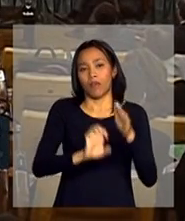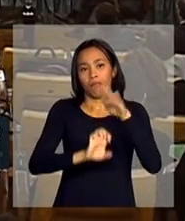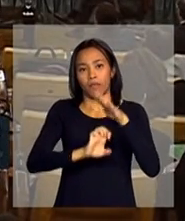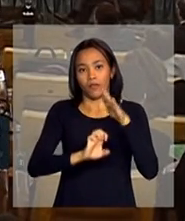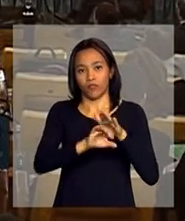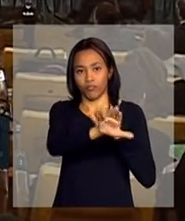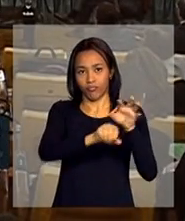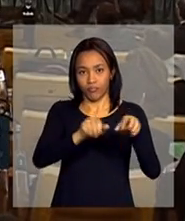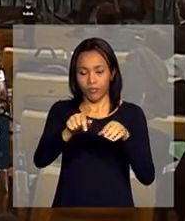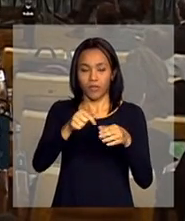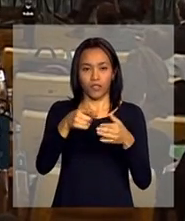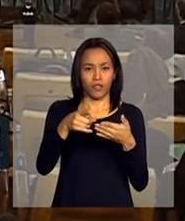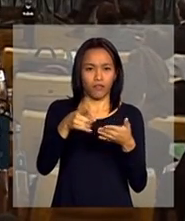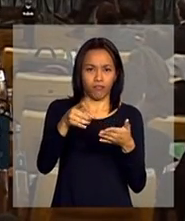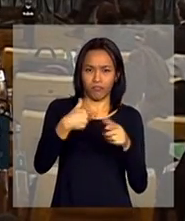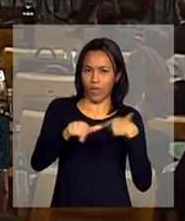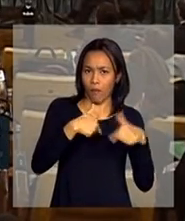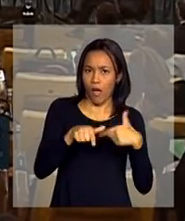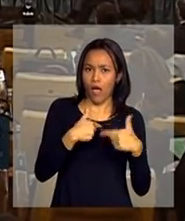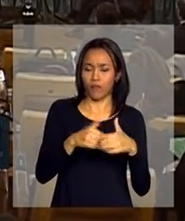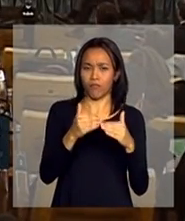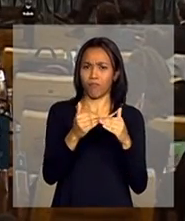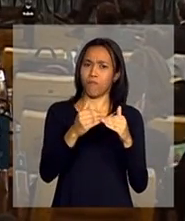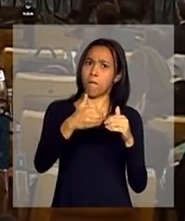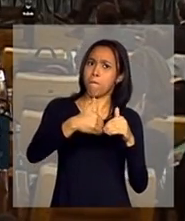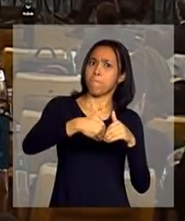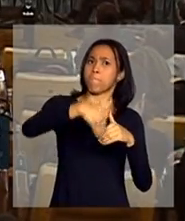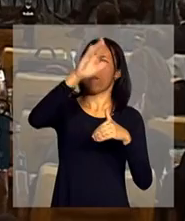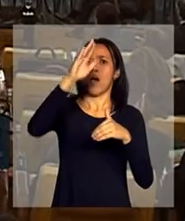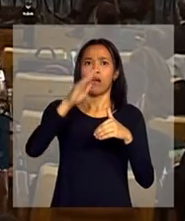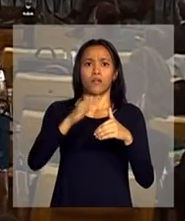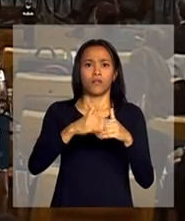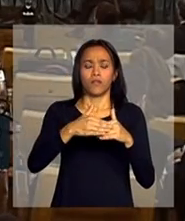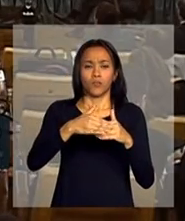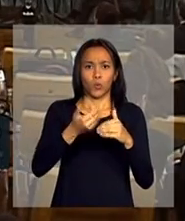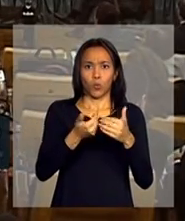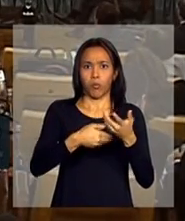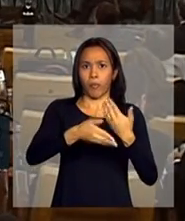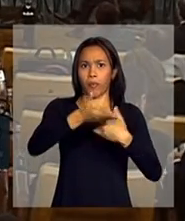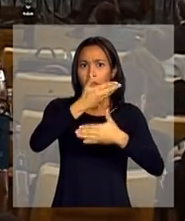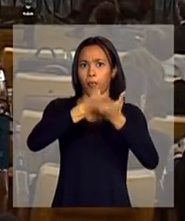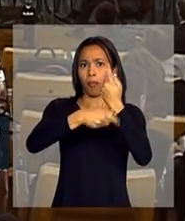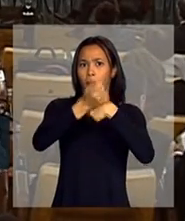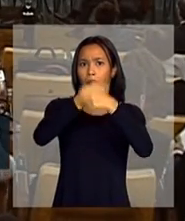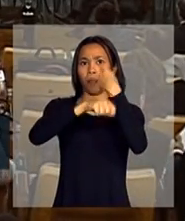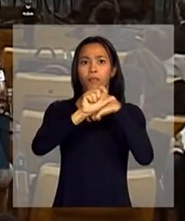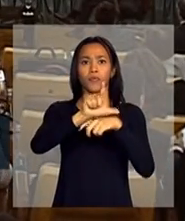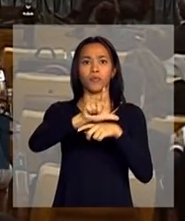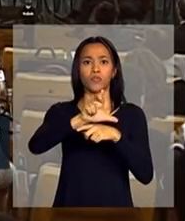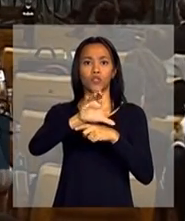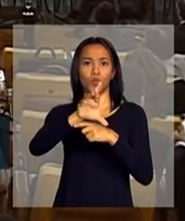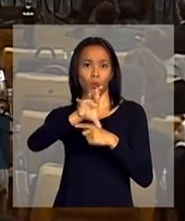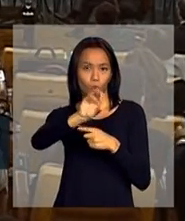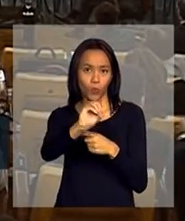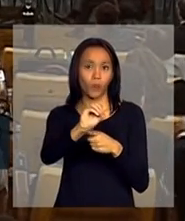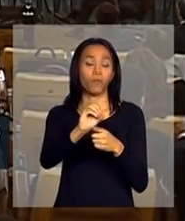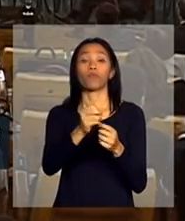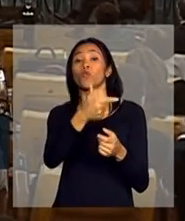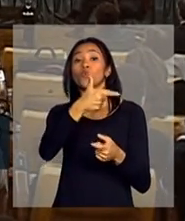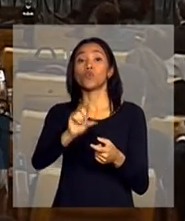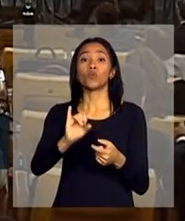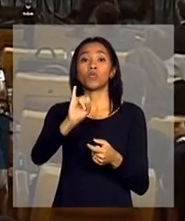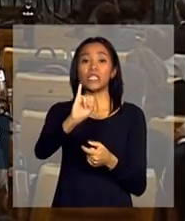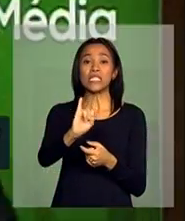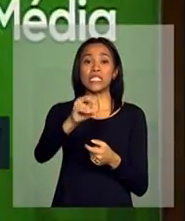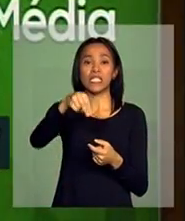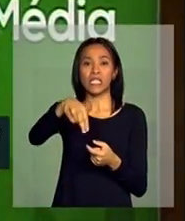os pequenos negócios tiveram um crescimento maior de lucro. Os informais,